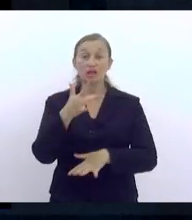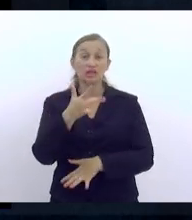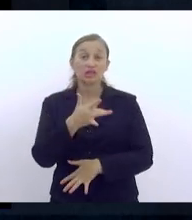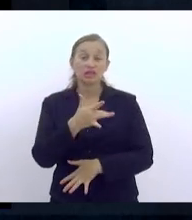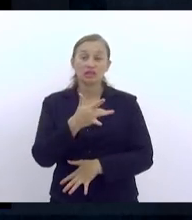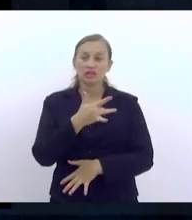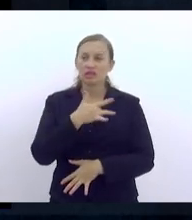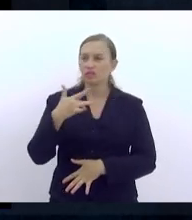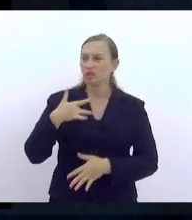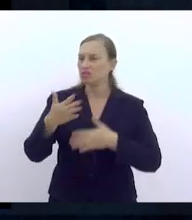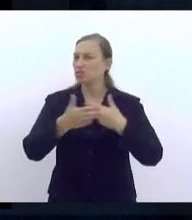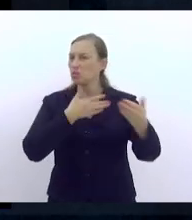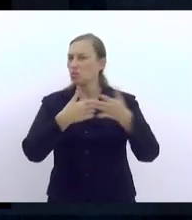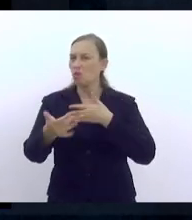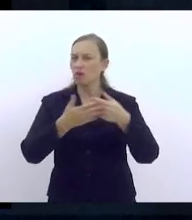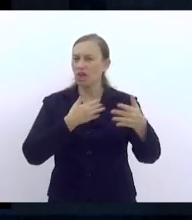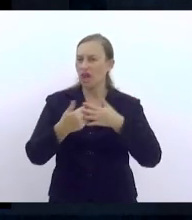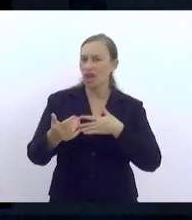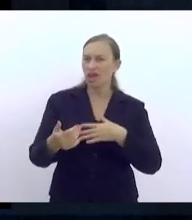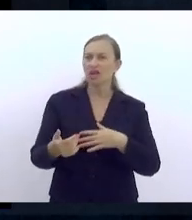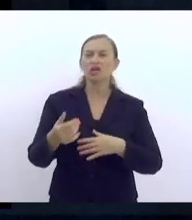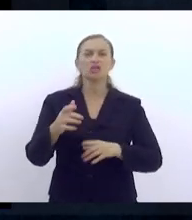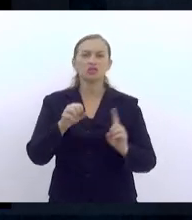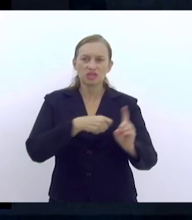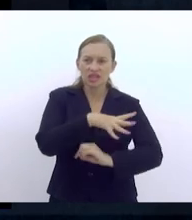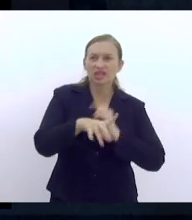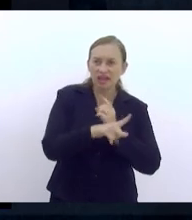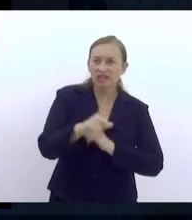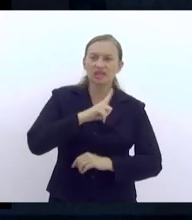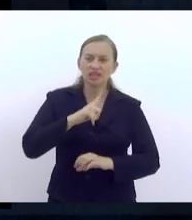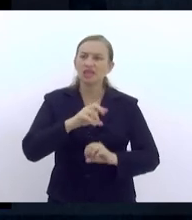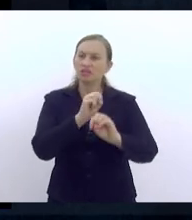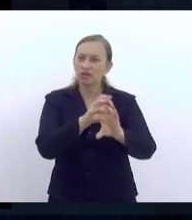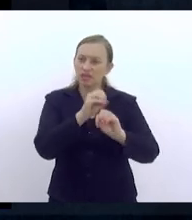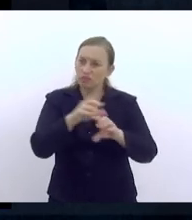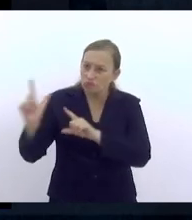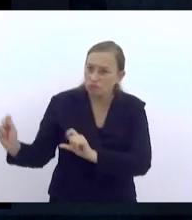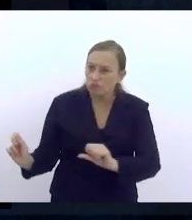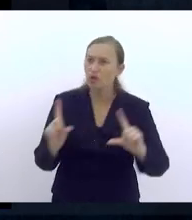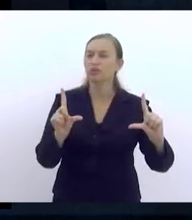qualquer sociedade que tenha educação, então, pode passar, por favor.